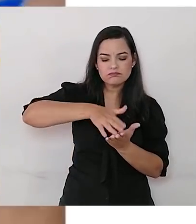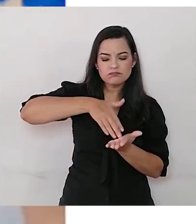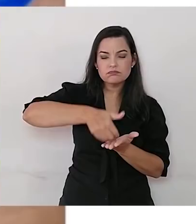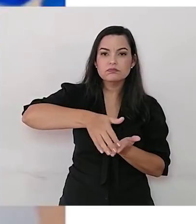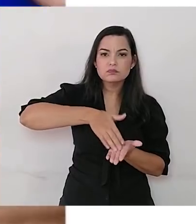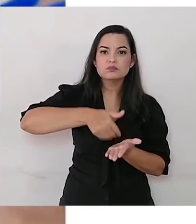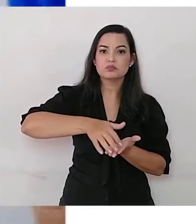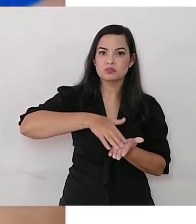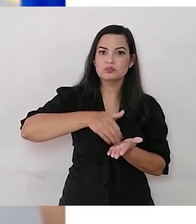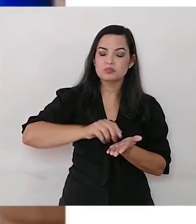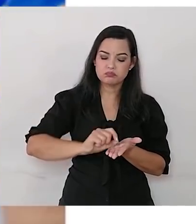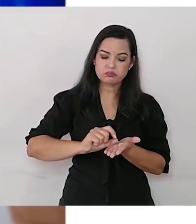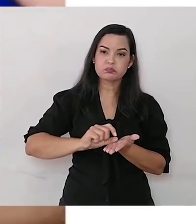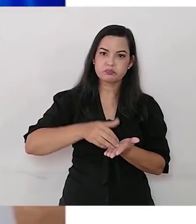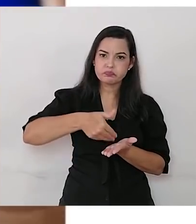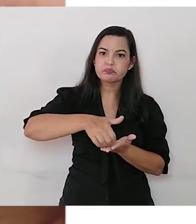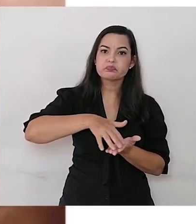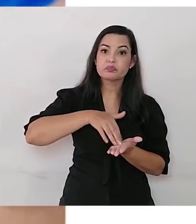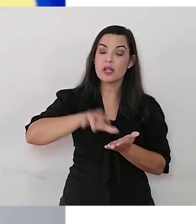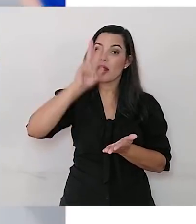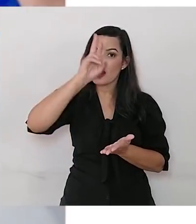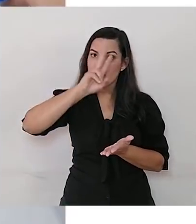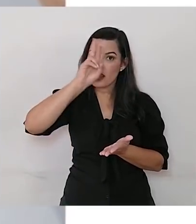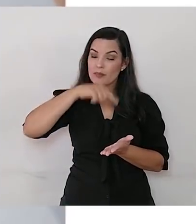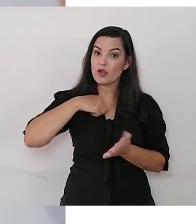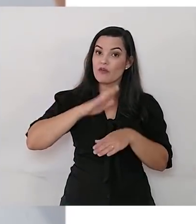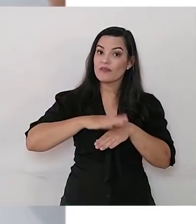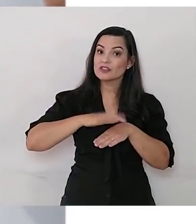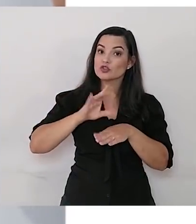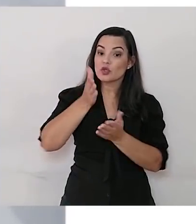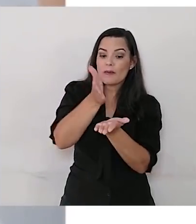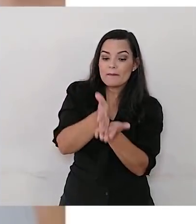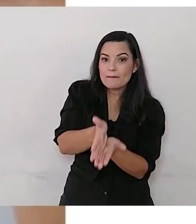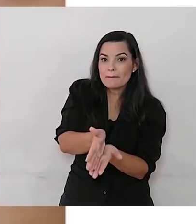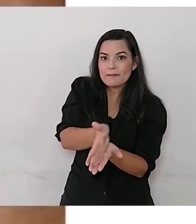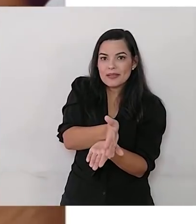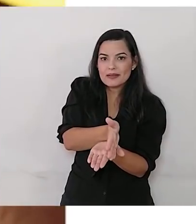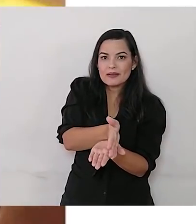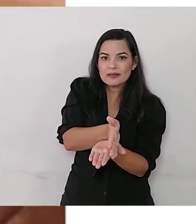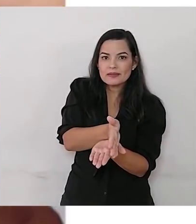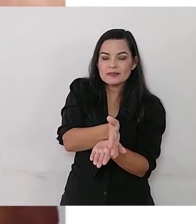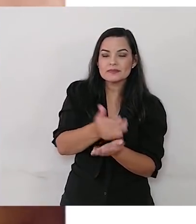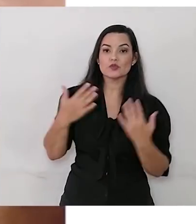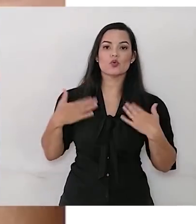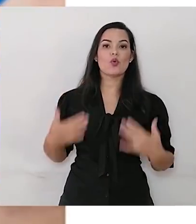tinta, né? Lembra que eu fiz só metade do corpinho dessa joaninha? Porque vai